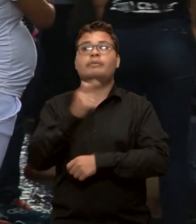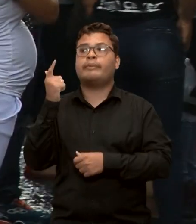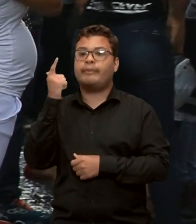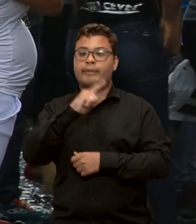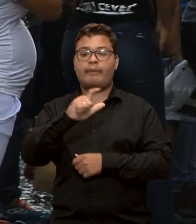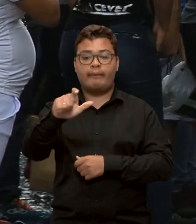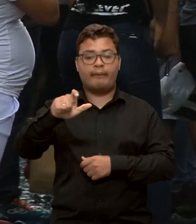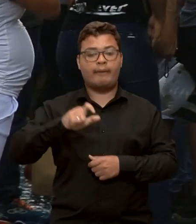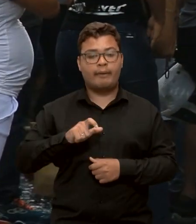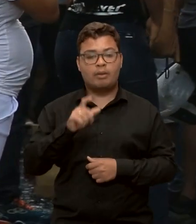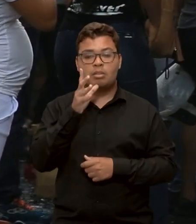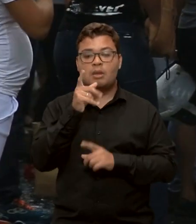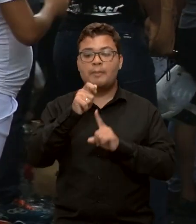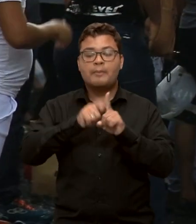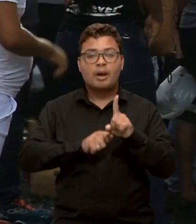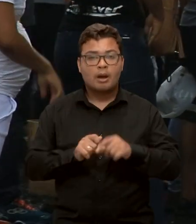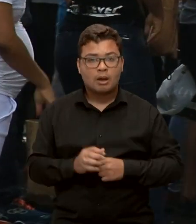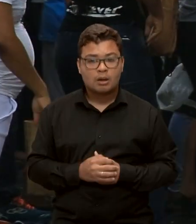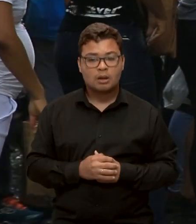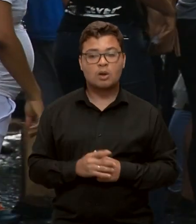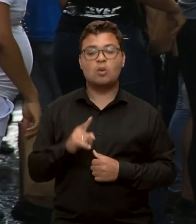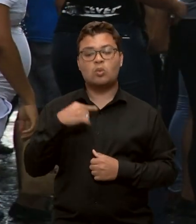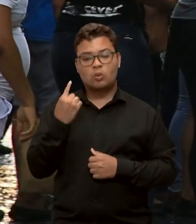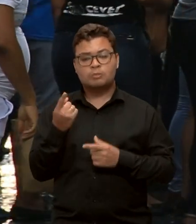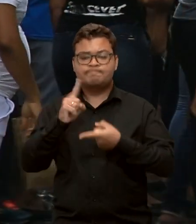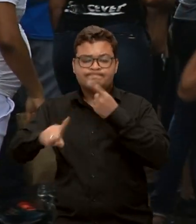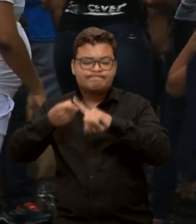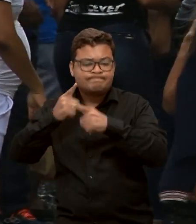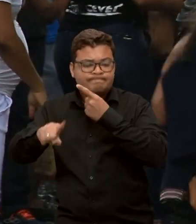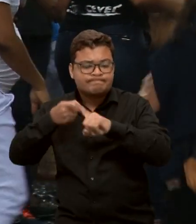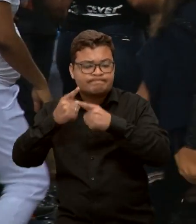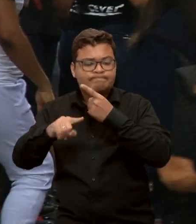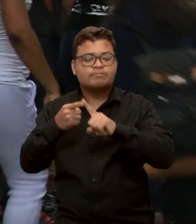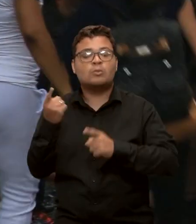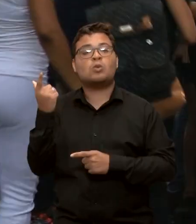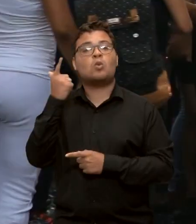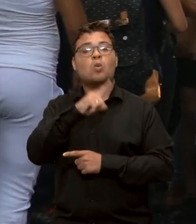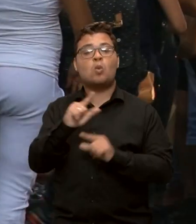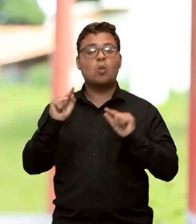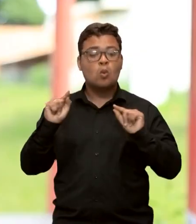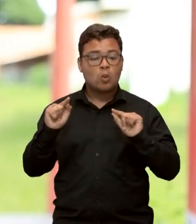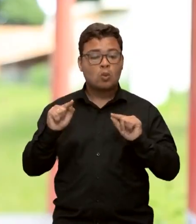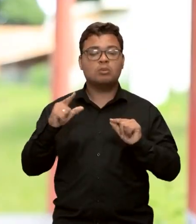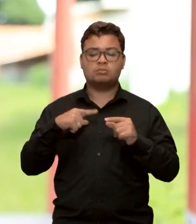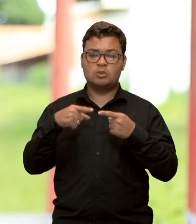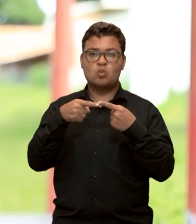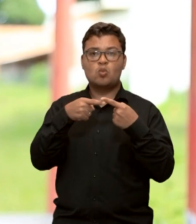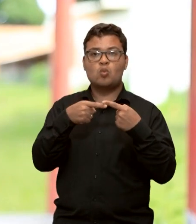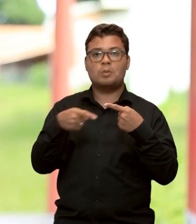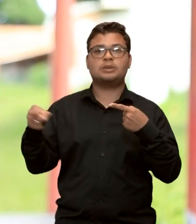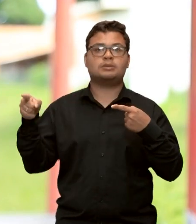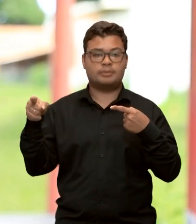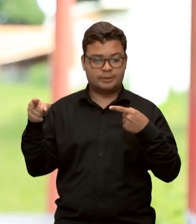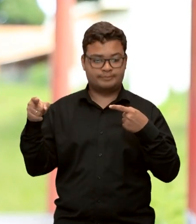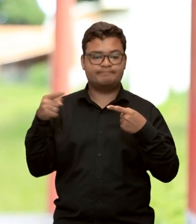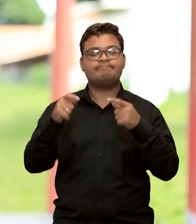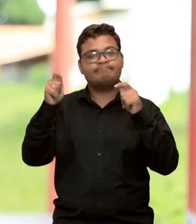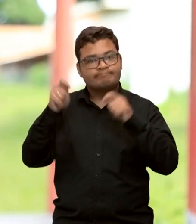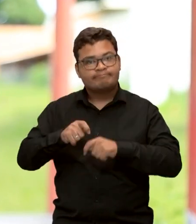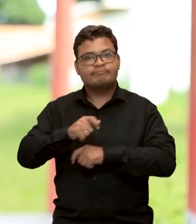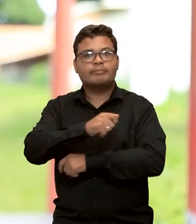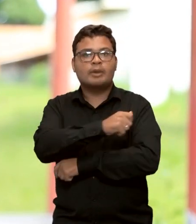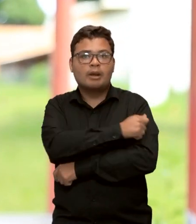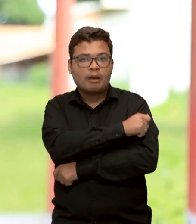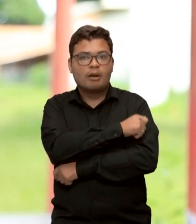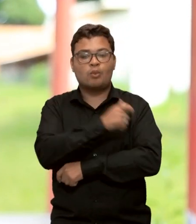E nós, junto com a Praia e a Superintendência, chegamos ao resultado de pelo menos uma semana para que os alunos pudessem